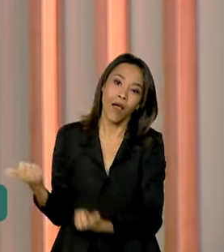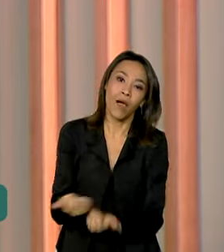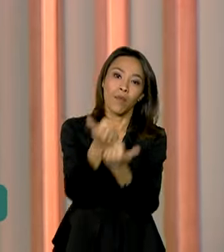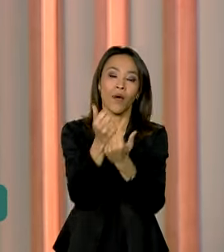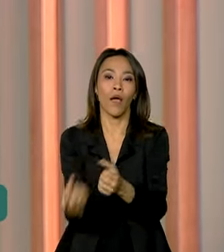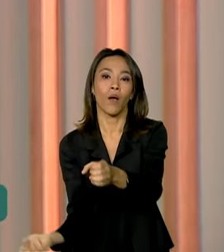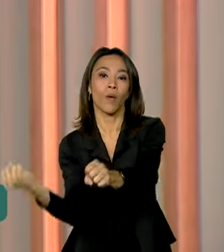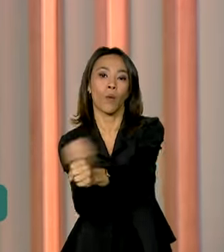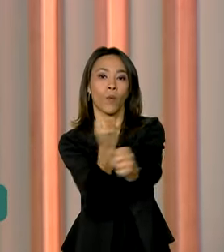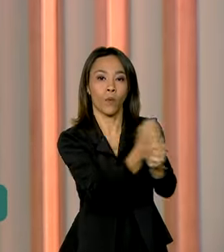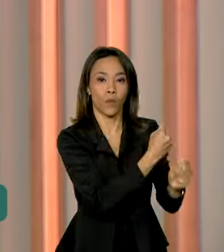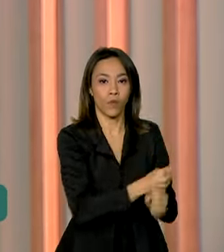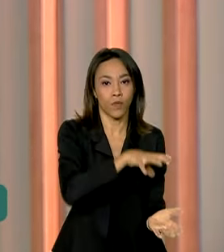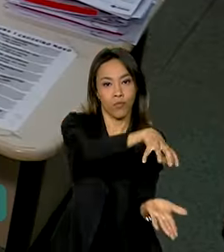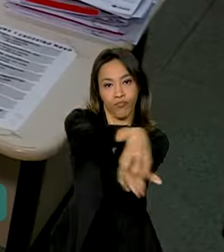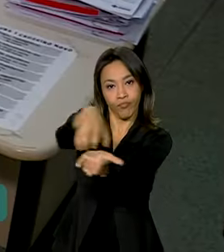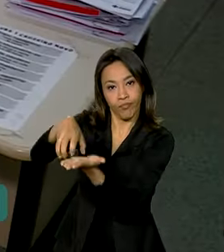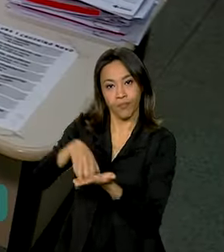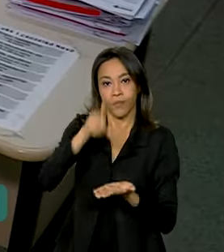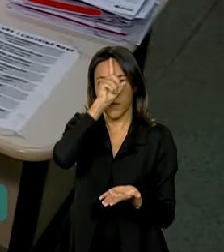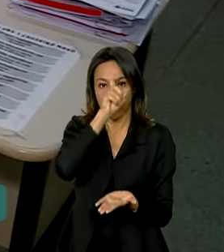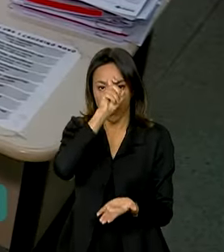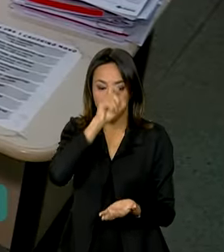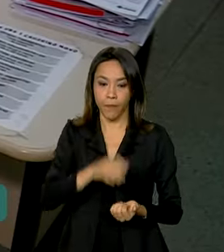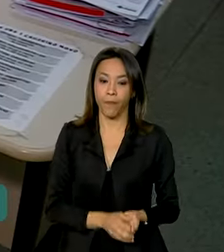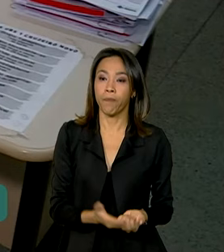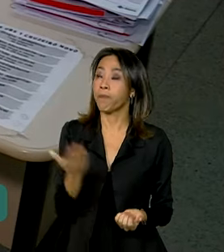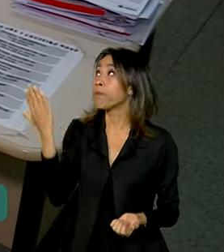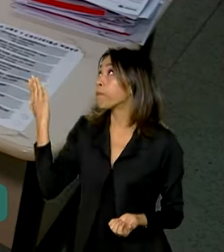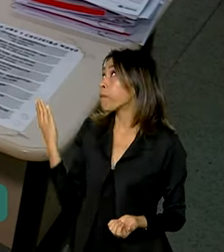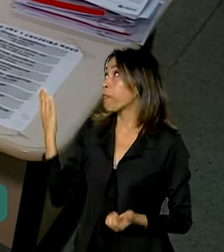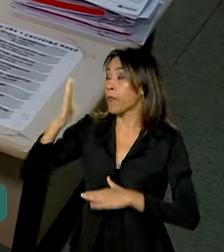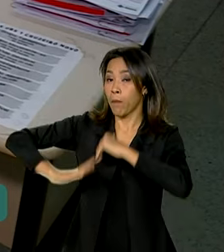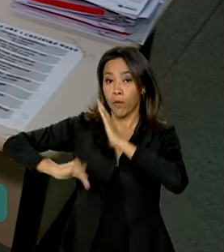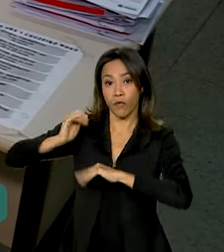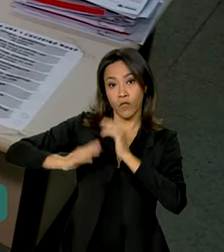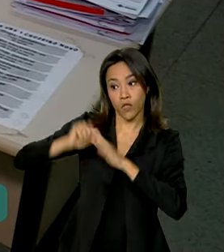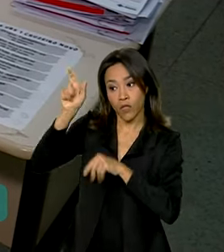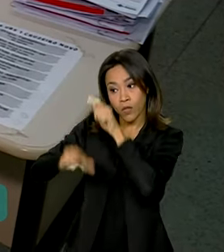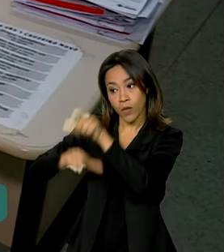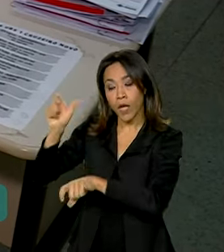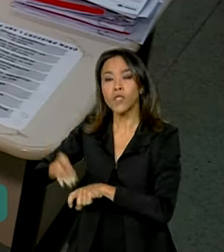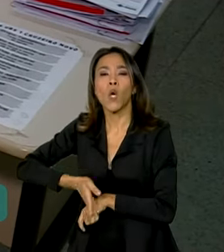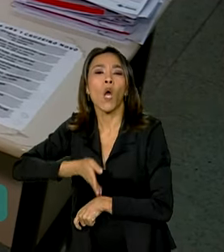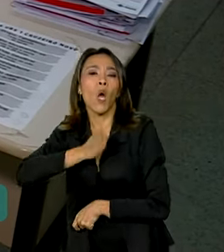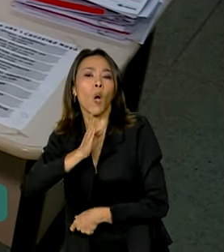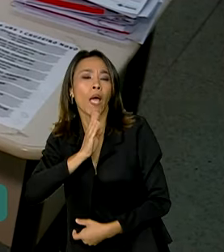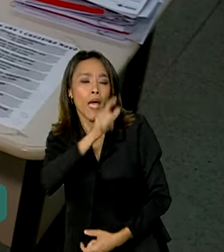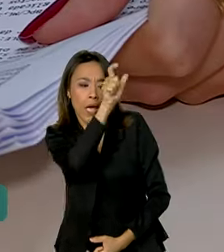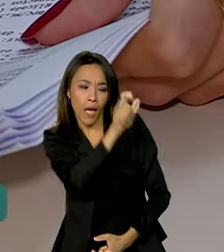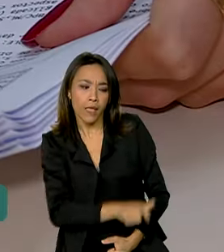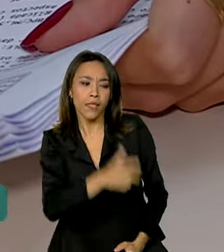unidades básicas de saúde. Profissionais que conhecem não só o histórico de saúde do paciente, como